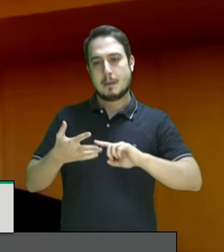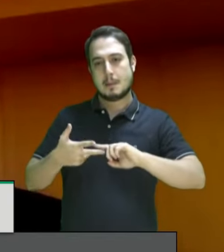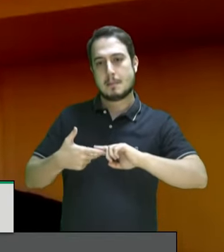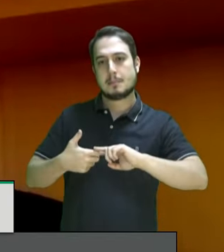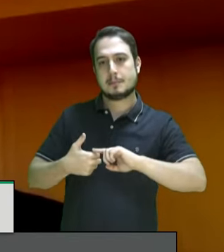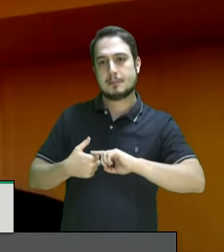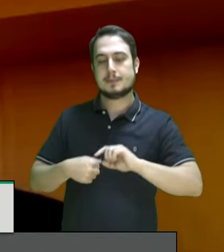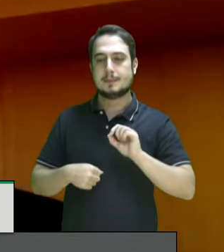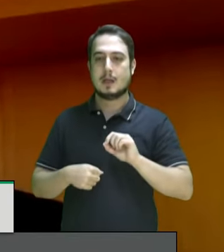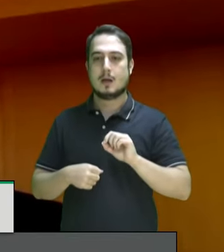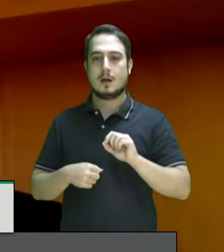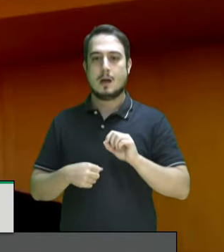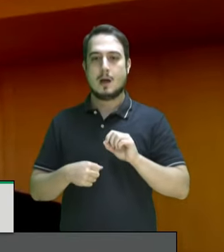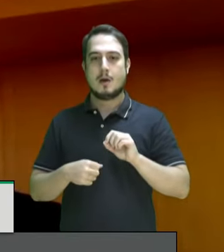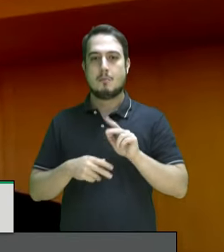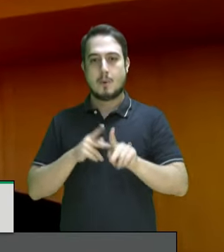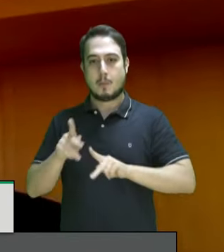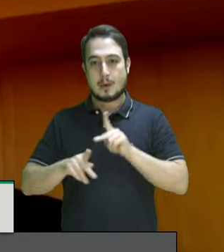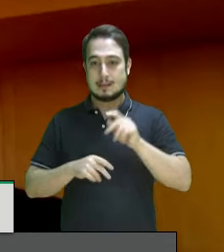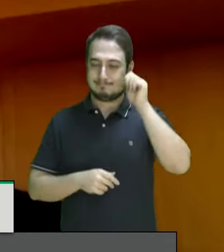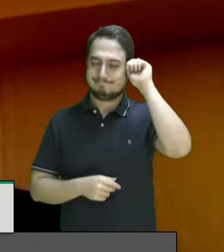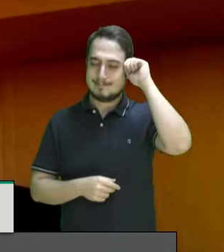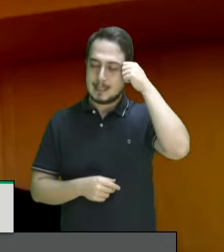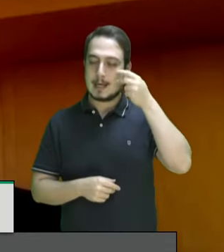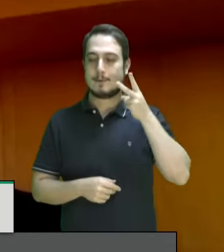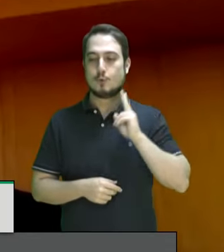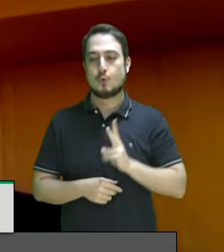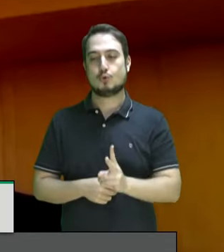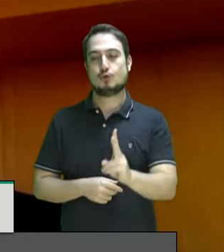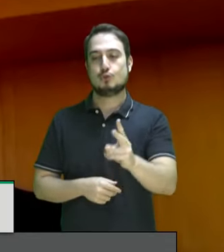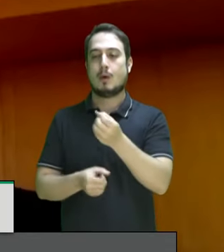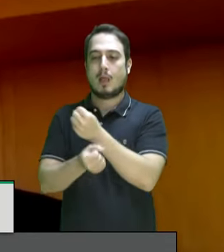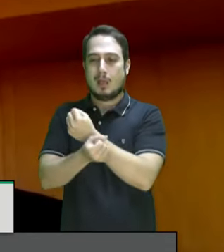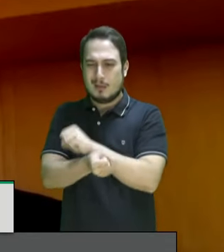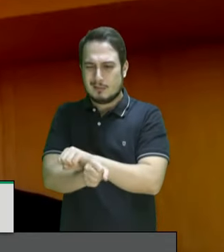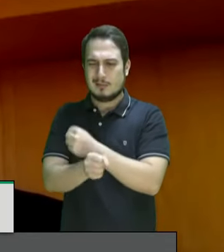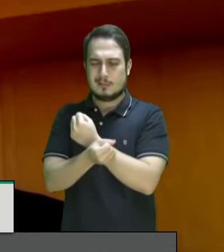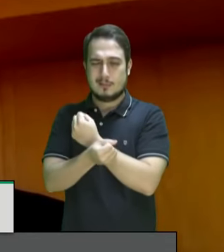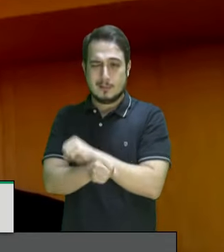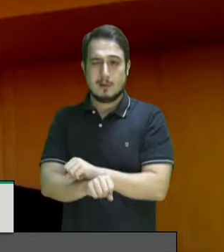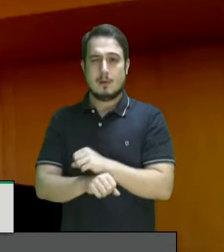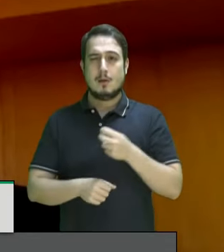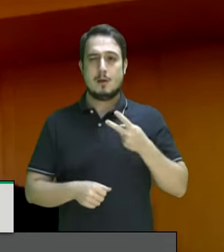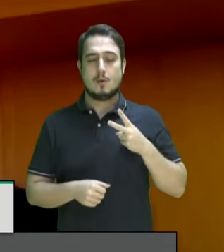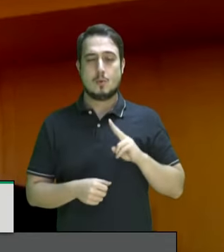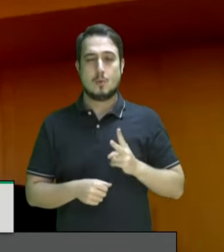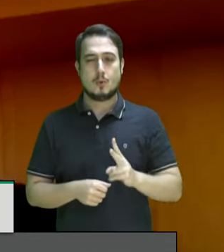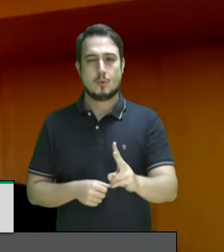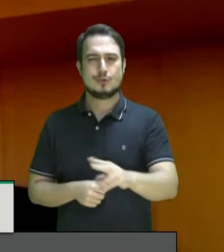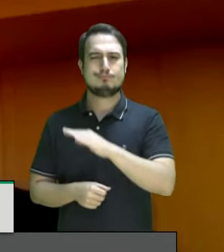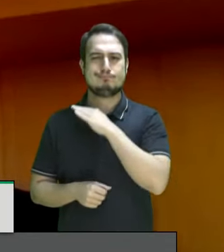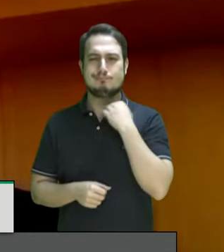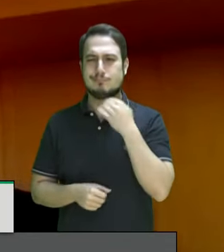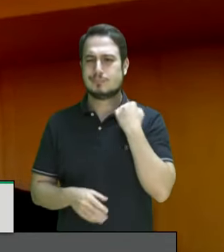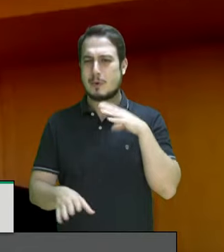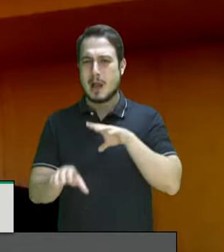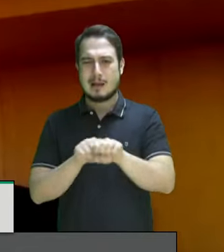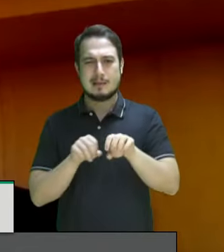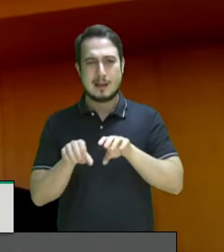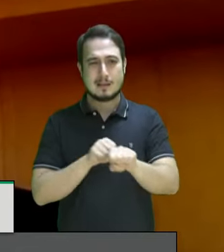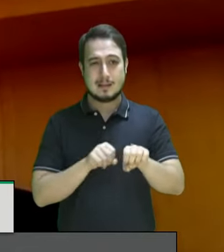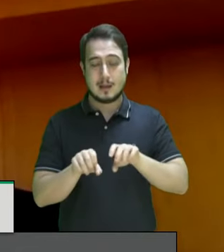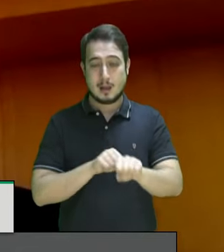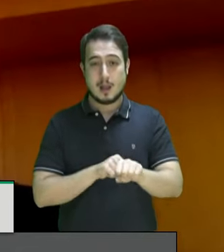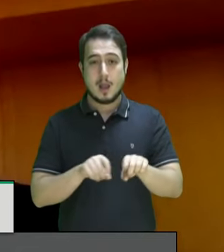a população negra nesse país continua sendo escravizada continua sendo morta assassinada